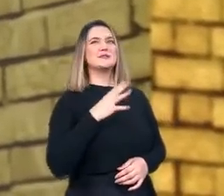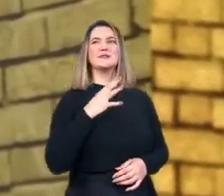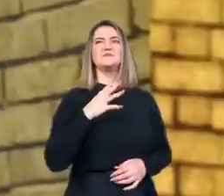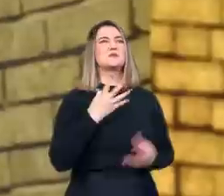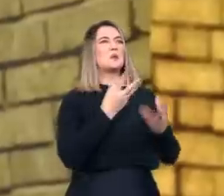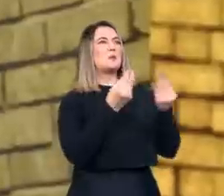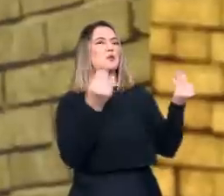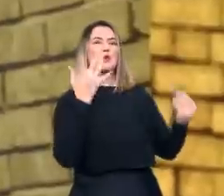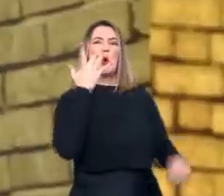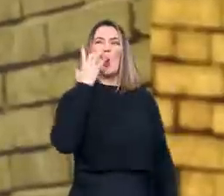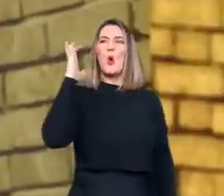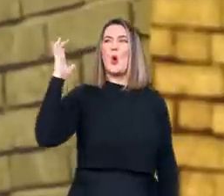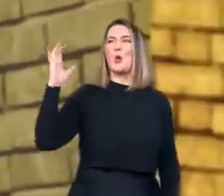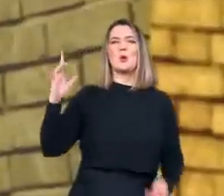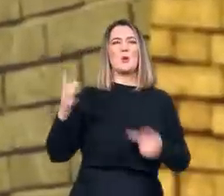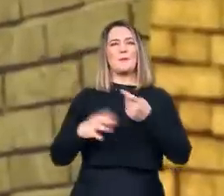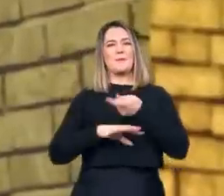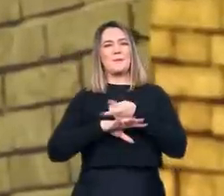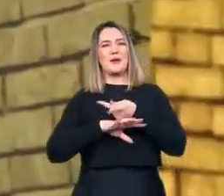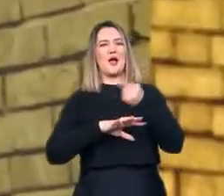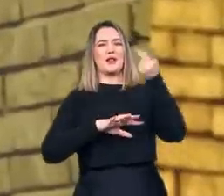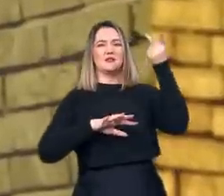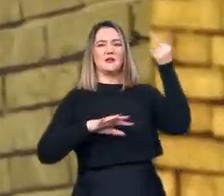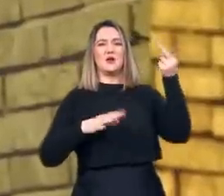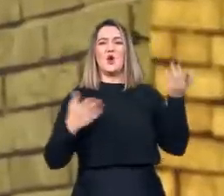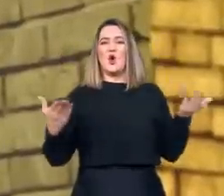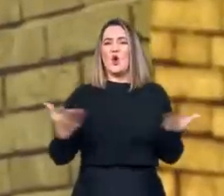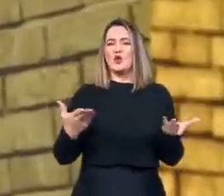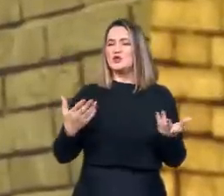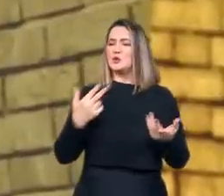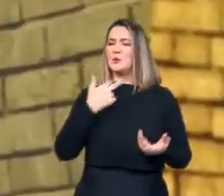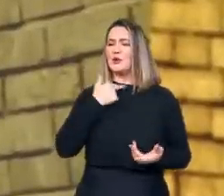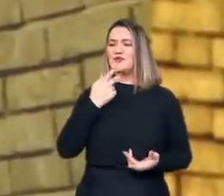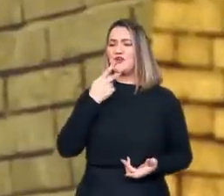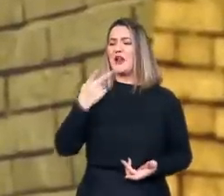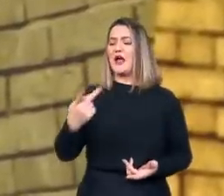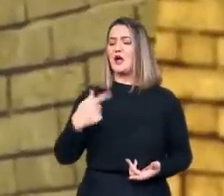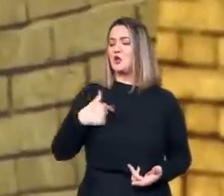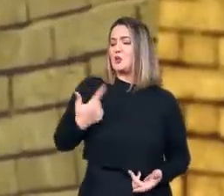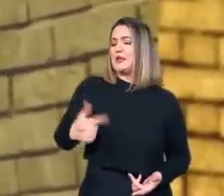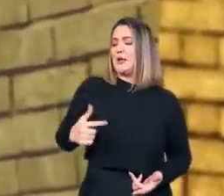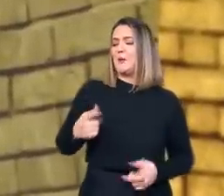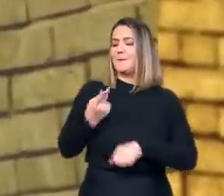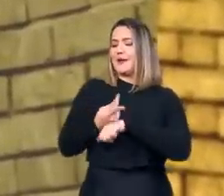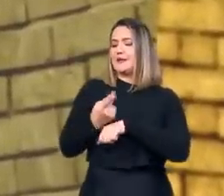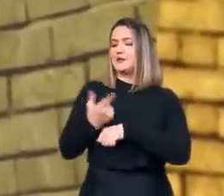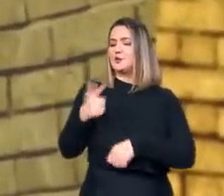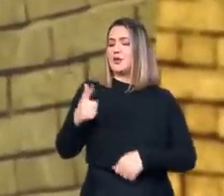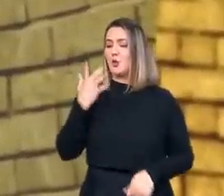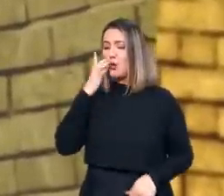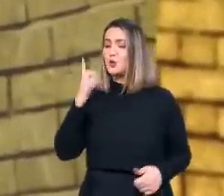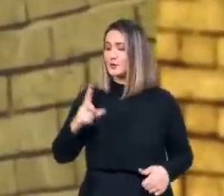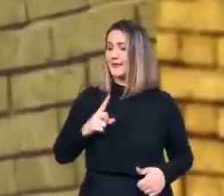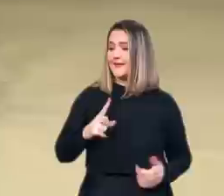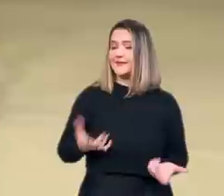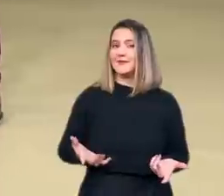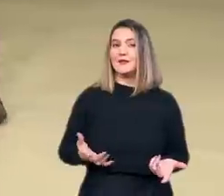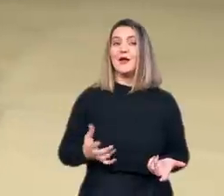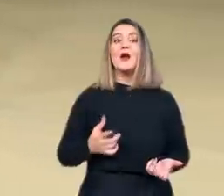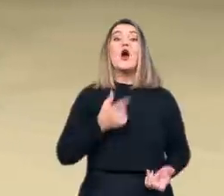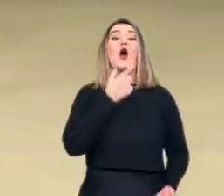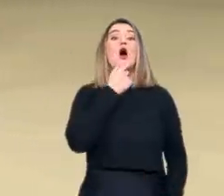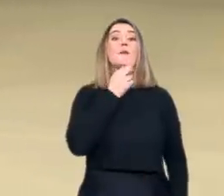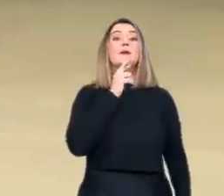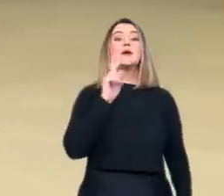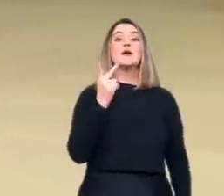luxo, com tanto ouro, a igreja não precisa mais reclamar como Pedro, não tenho prata nem ouro. Ao que João